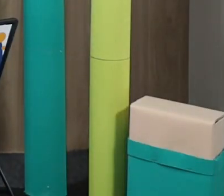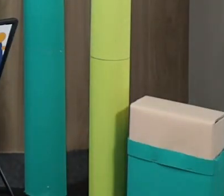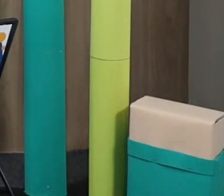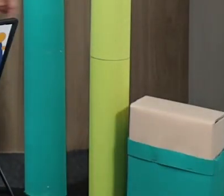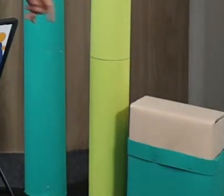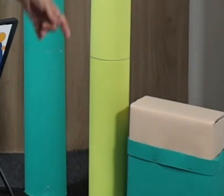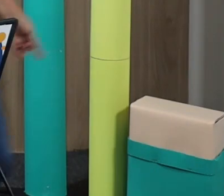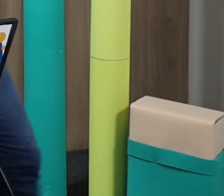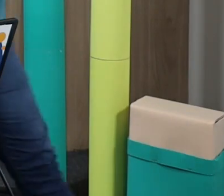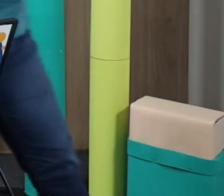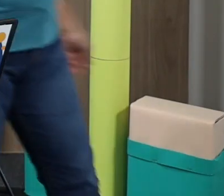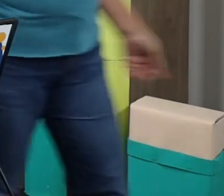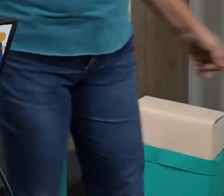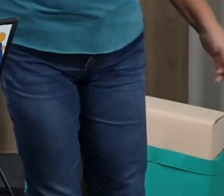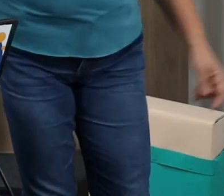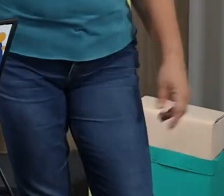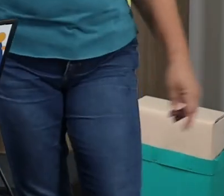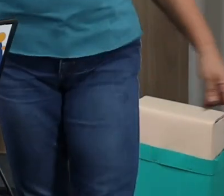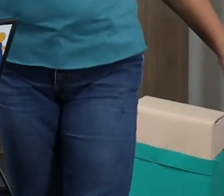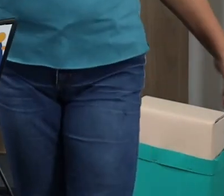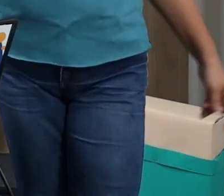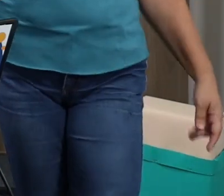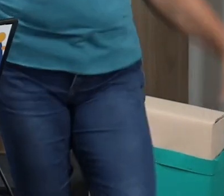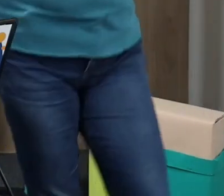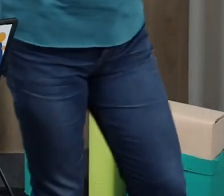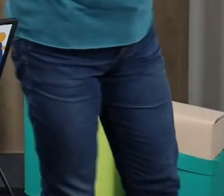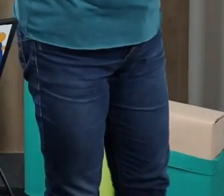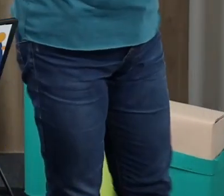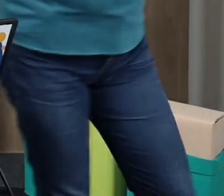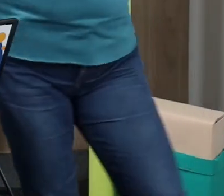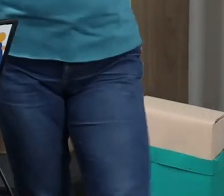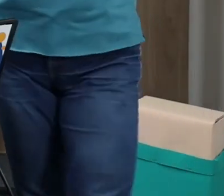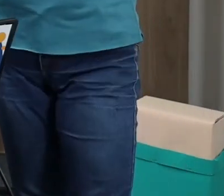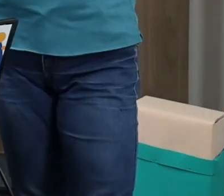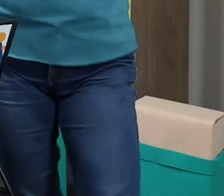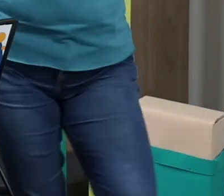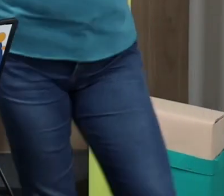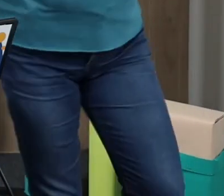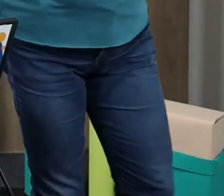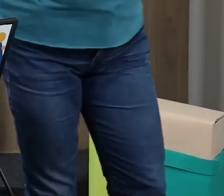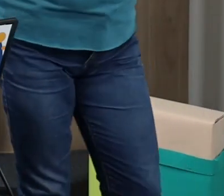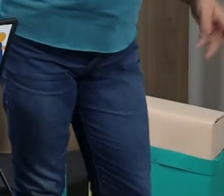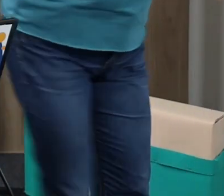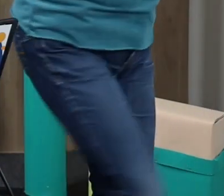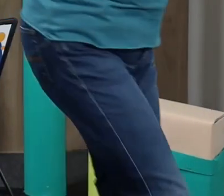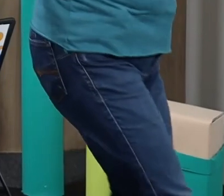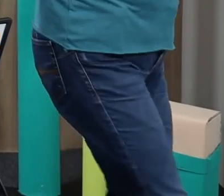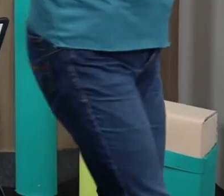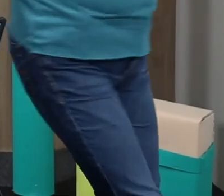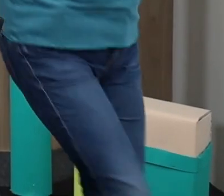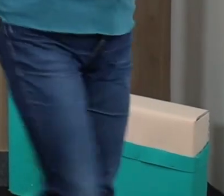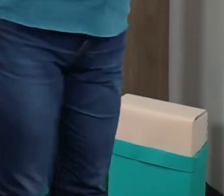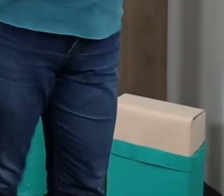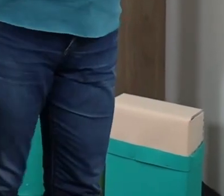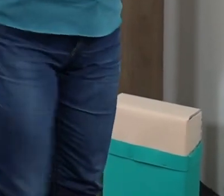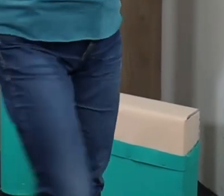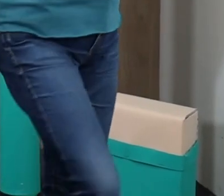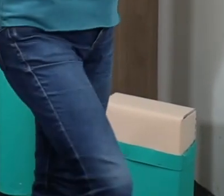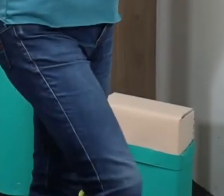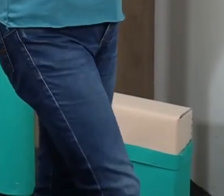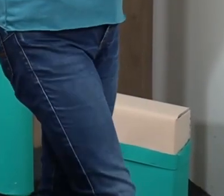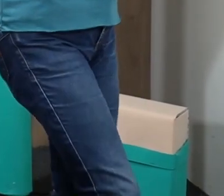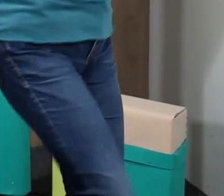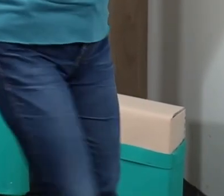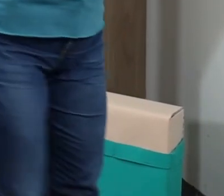formam os pares e vão com os pezinhos. Ou bota aqui, ou bota ali o seu pezinho. O seu pezinho bem